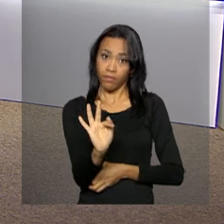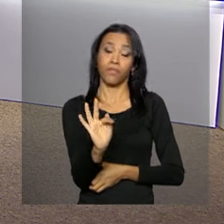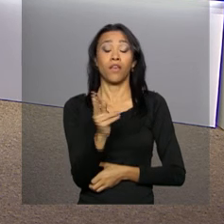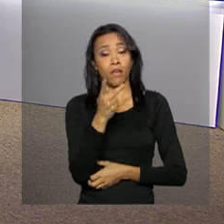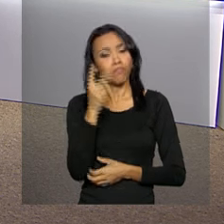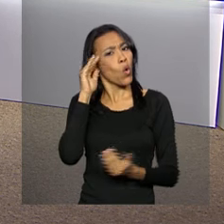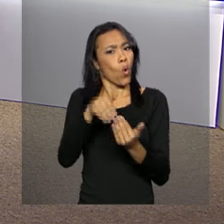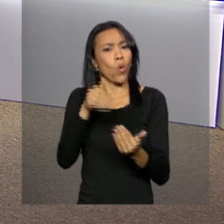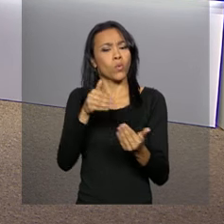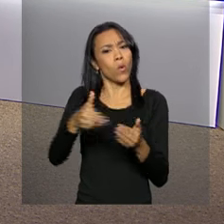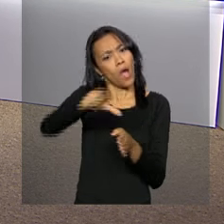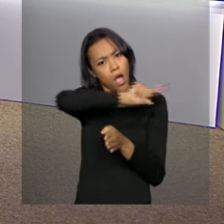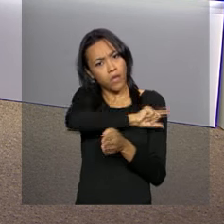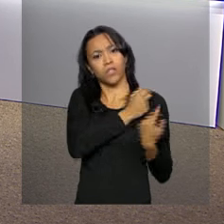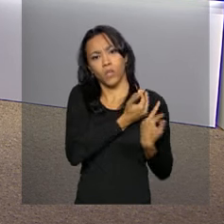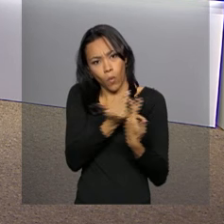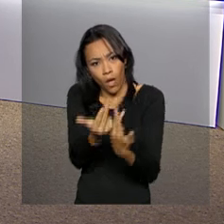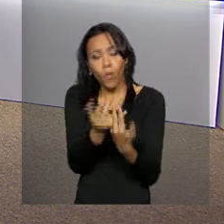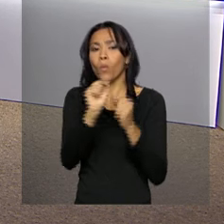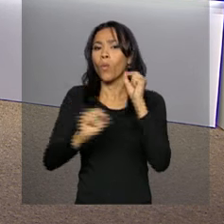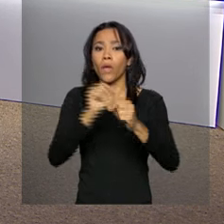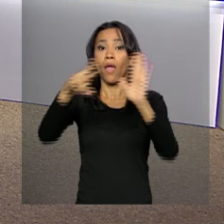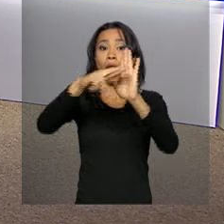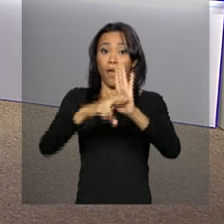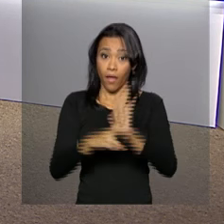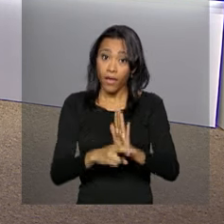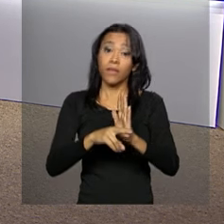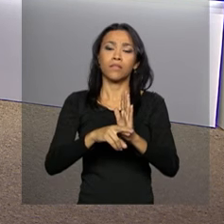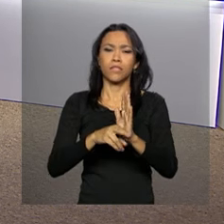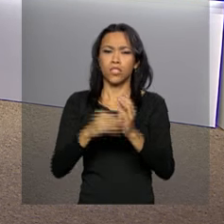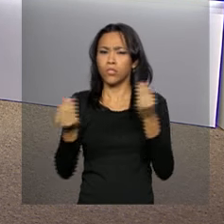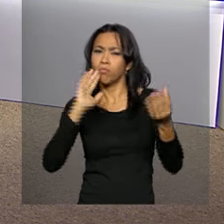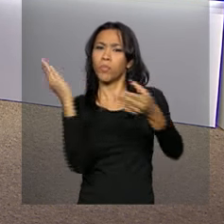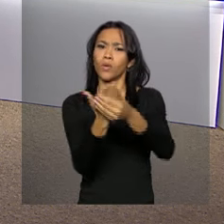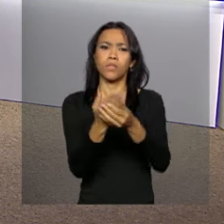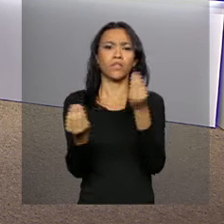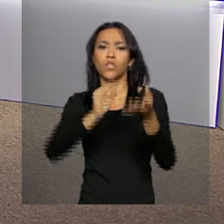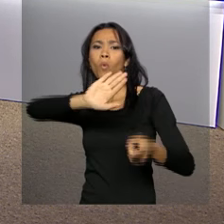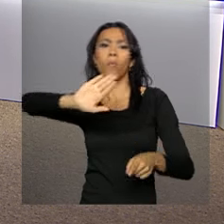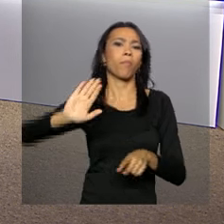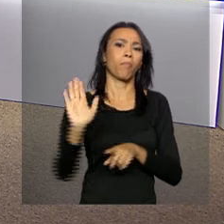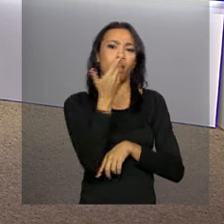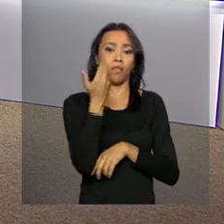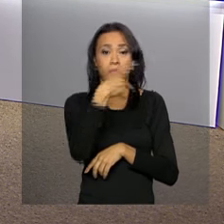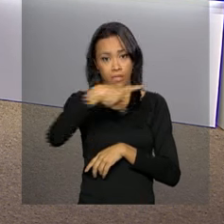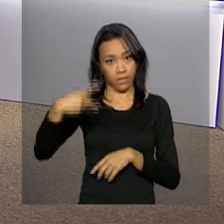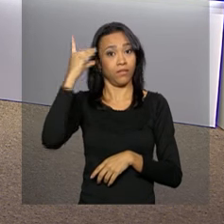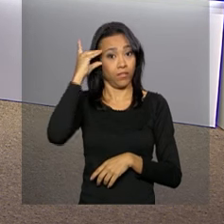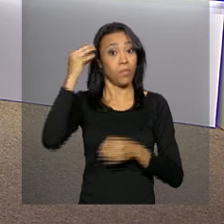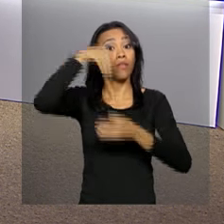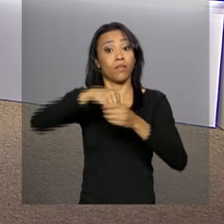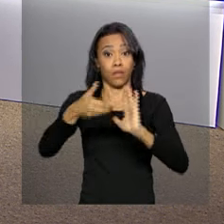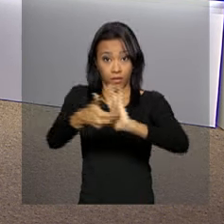anterior da Corte a respeito das regras de tramitação do rito do processo de impedimento da presidenta Dilma Rousseff na Câmara dos